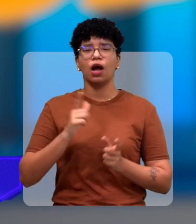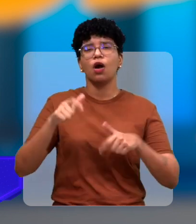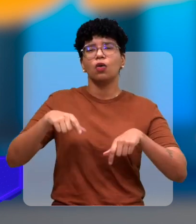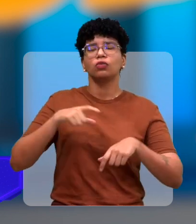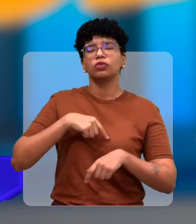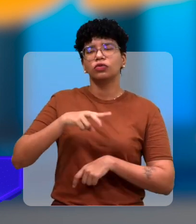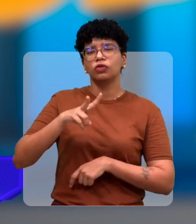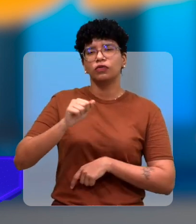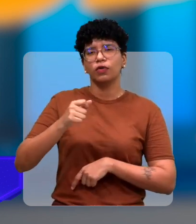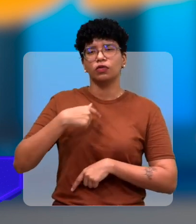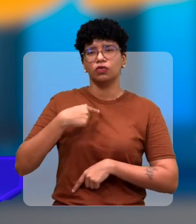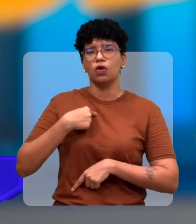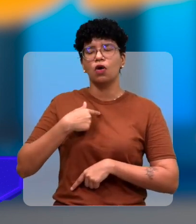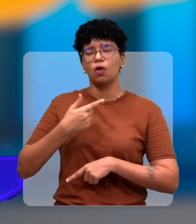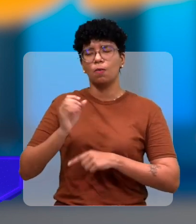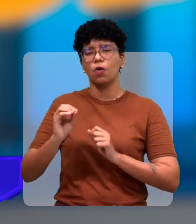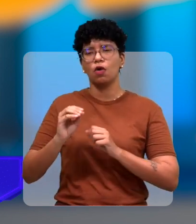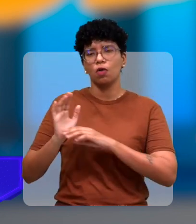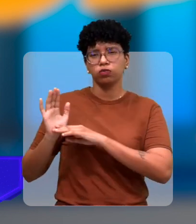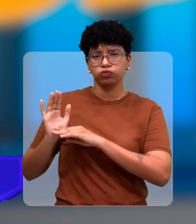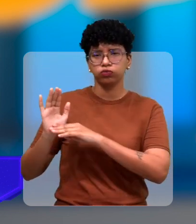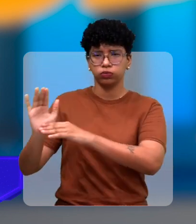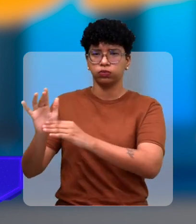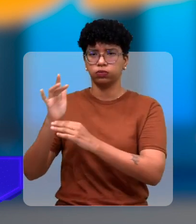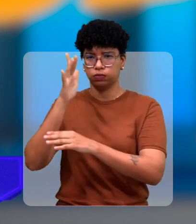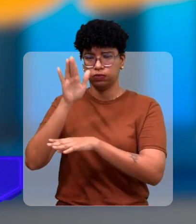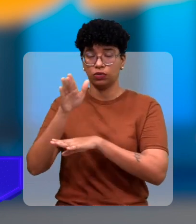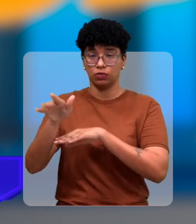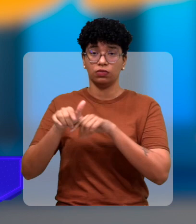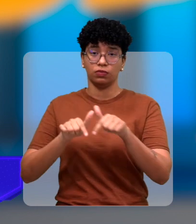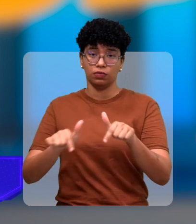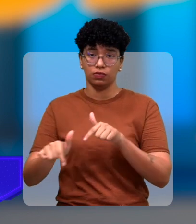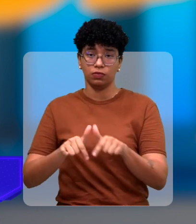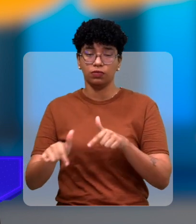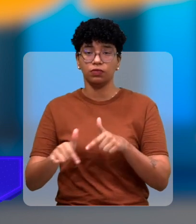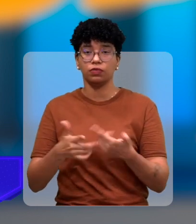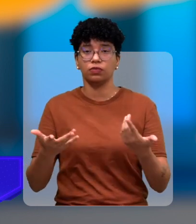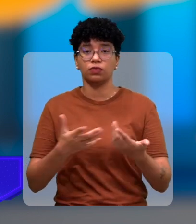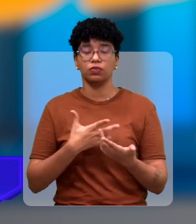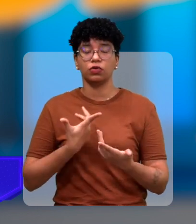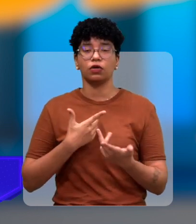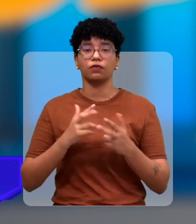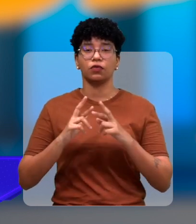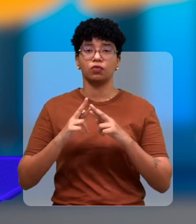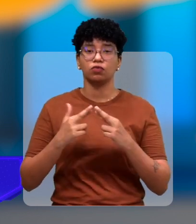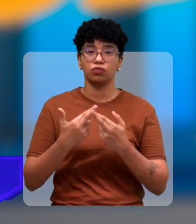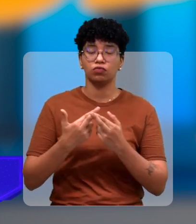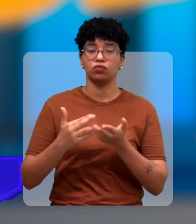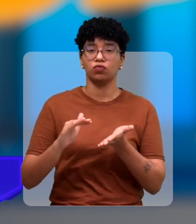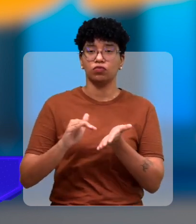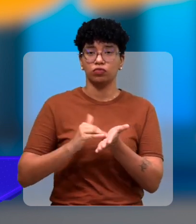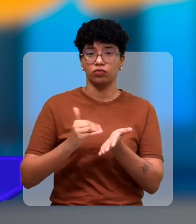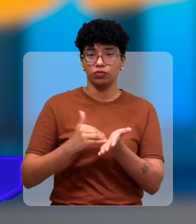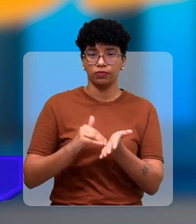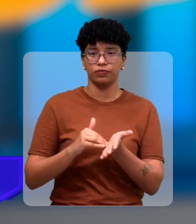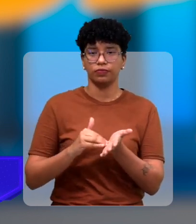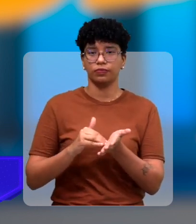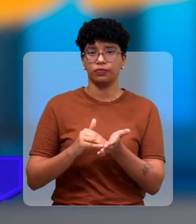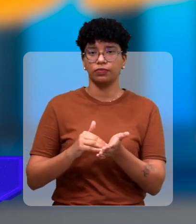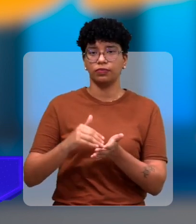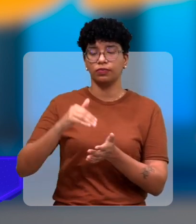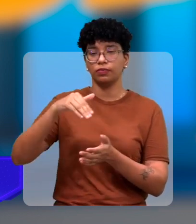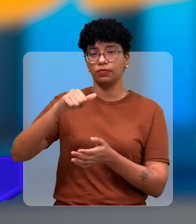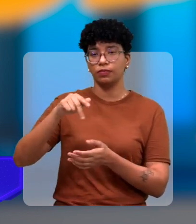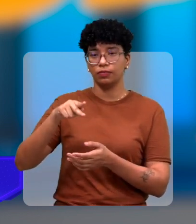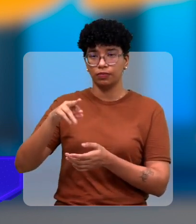pessoas lá. Já teve mais, mas algumas não aguentou. Então, é isso. Agora mesmo tive audiência com a secretária, a